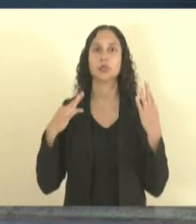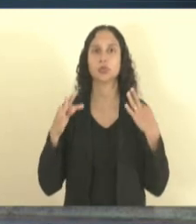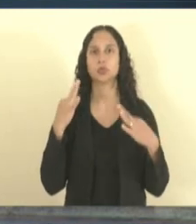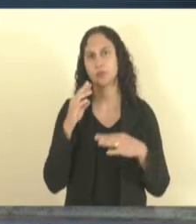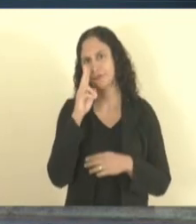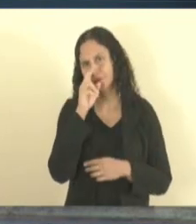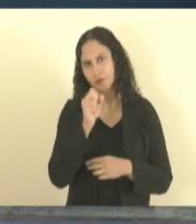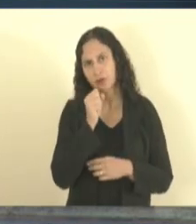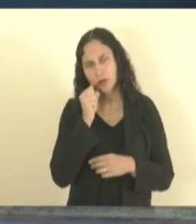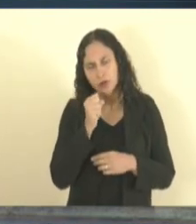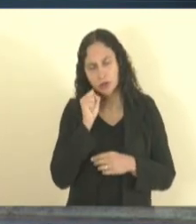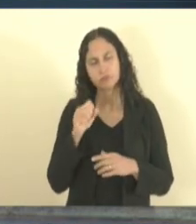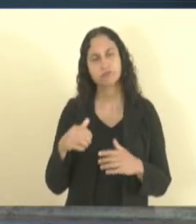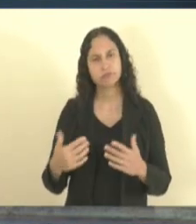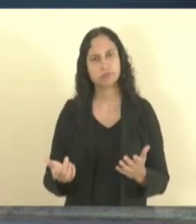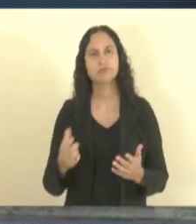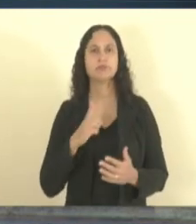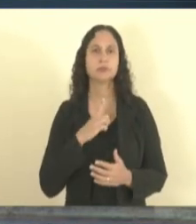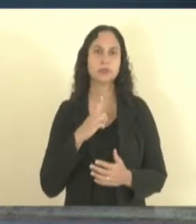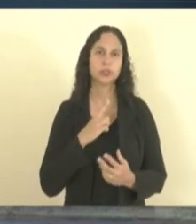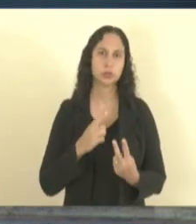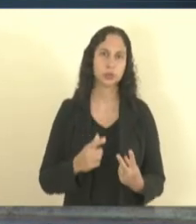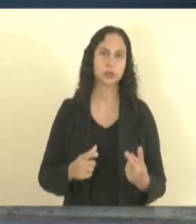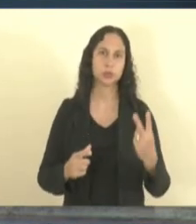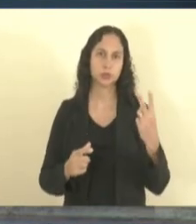então a gente está com dois